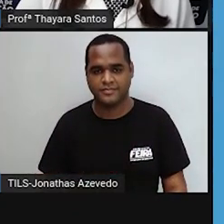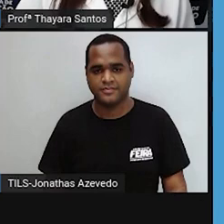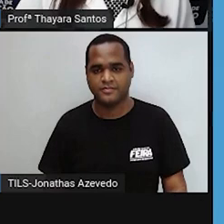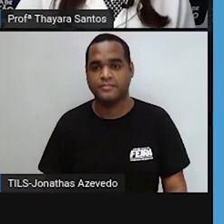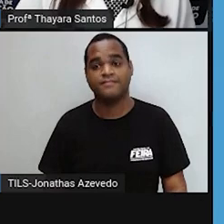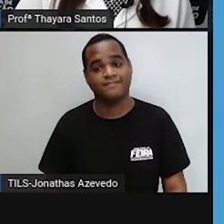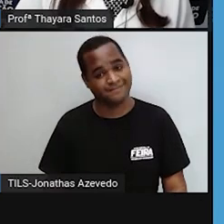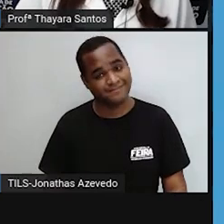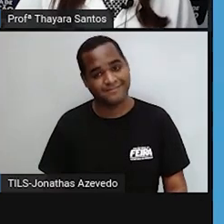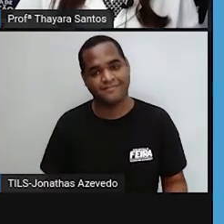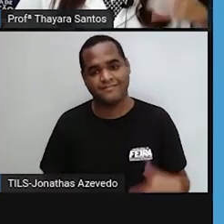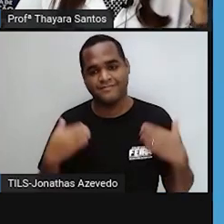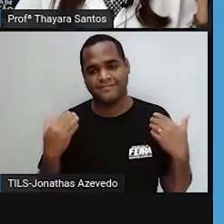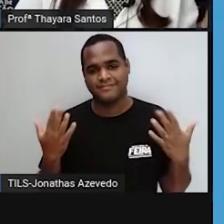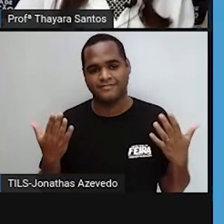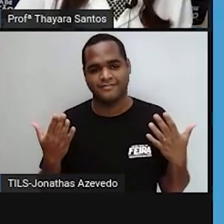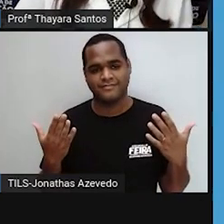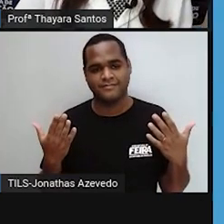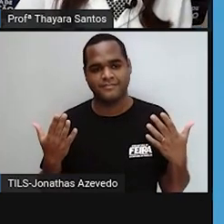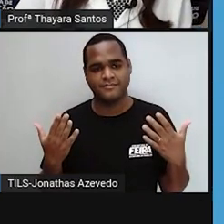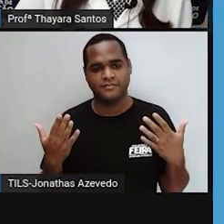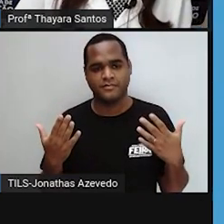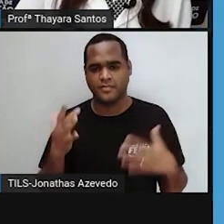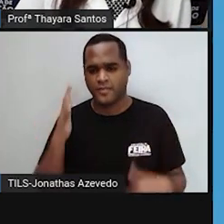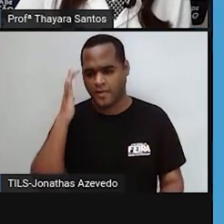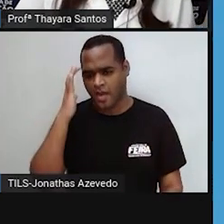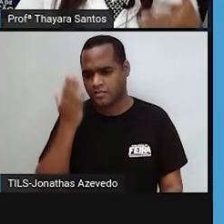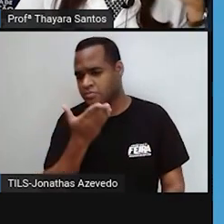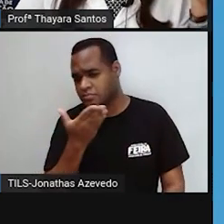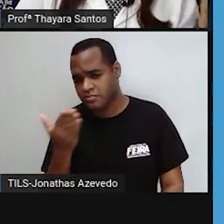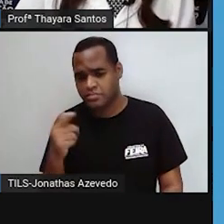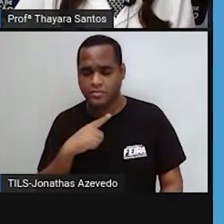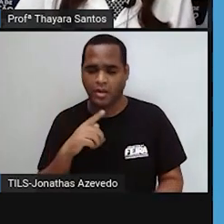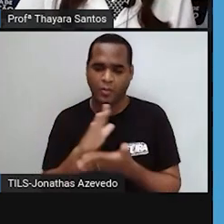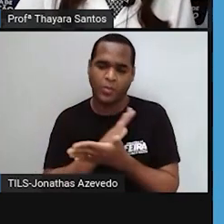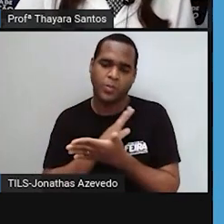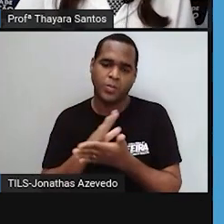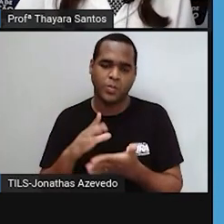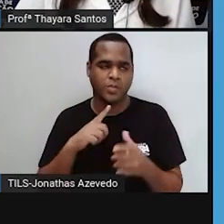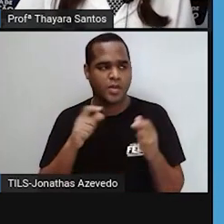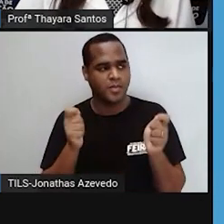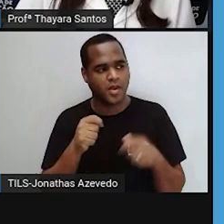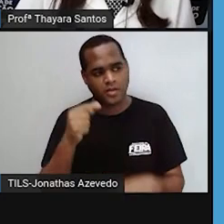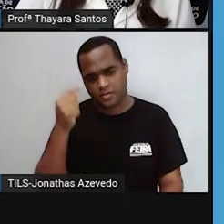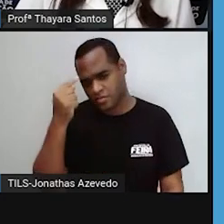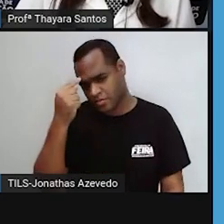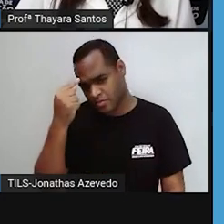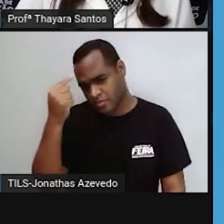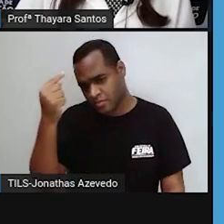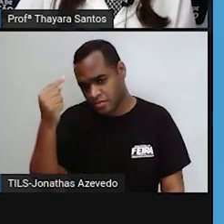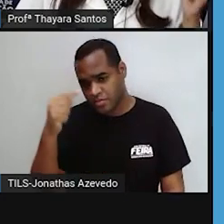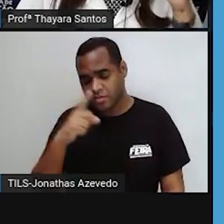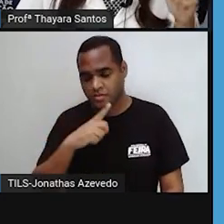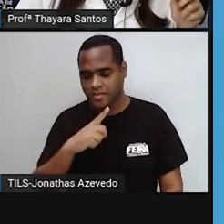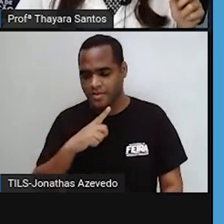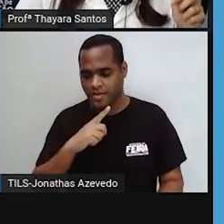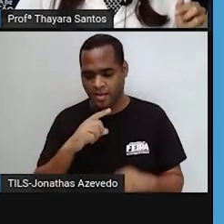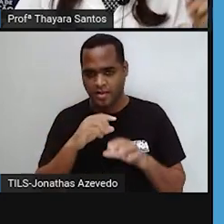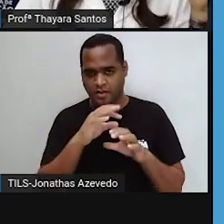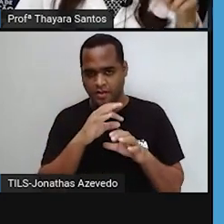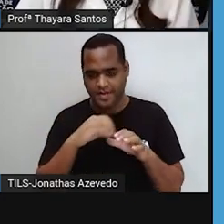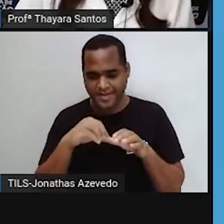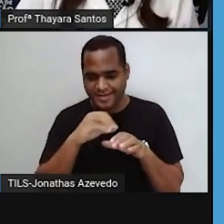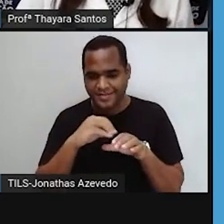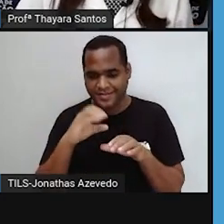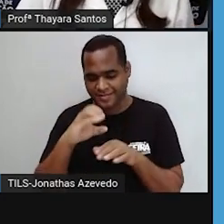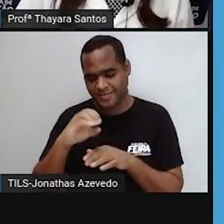Então, eu acho que alguns de vocês podem ter ideia do que são essas organelas citoplasmáticas. E quem souber o que